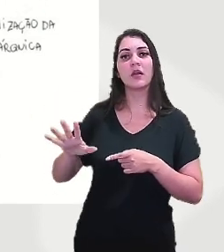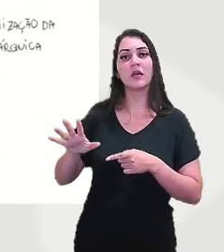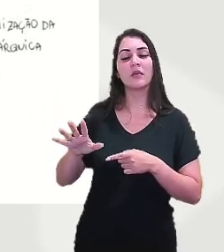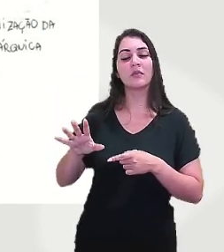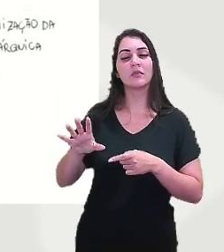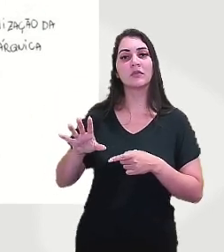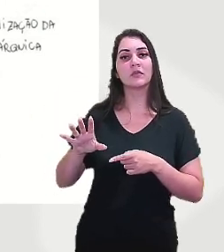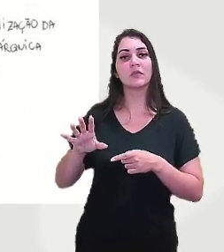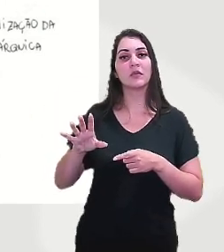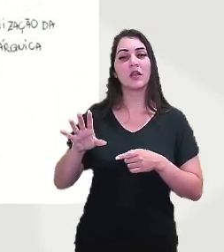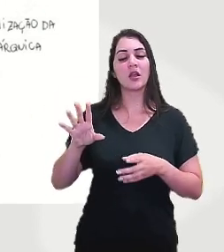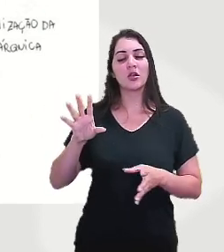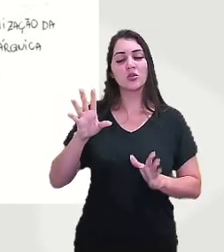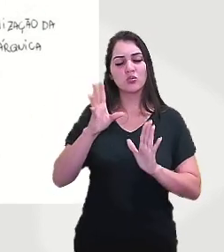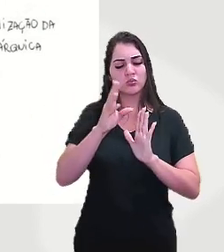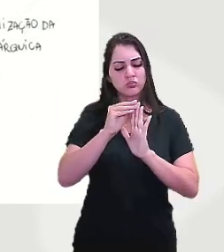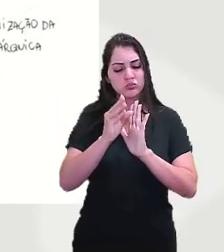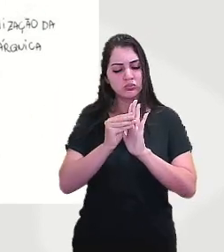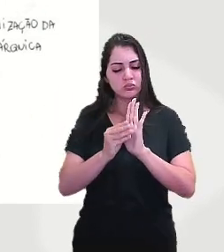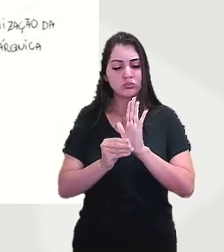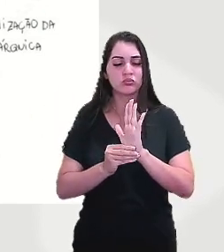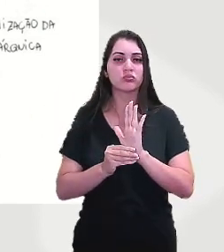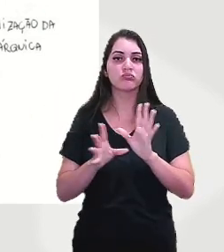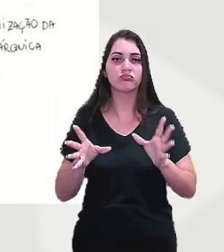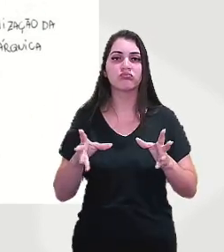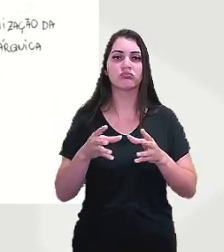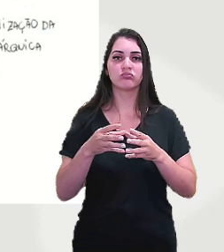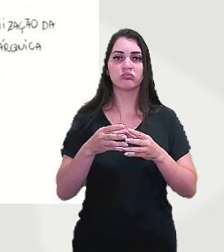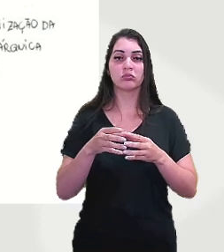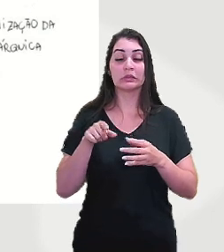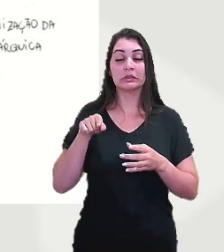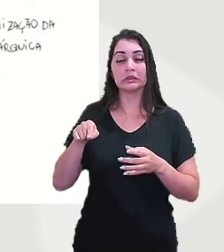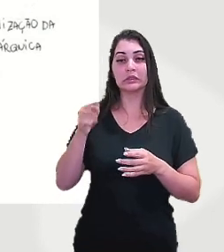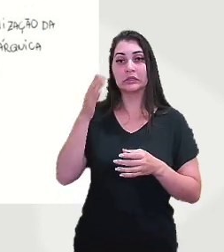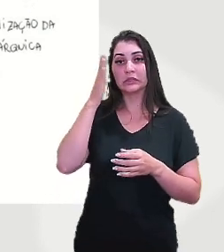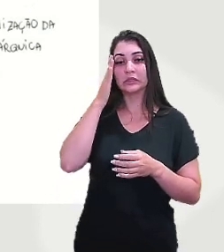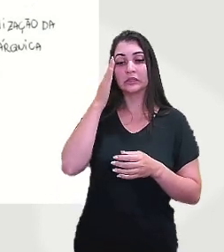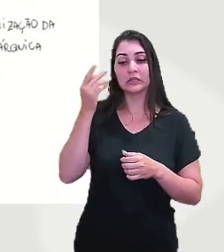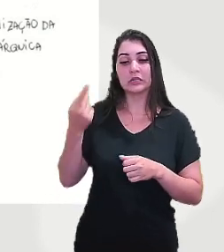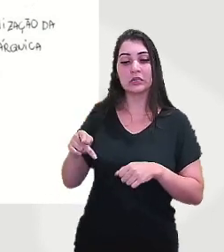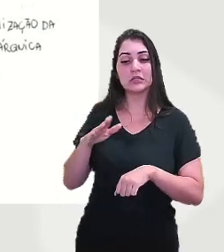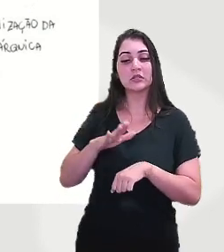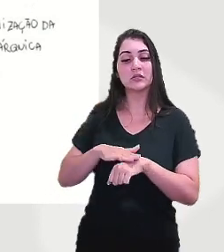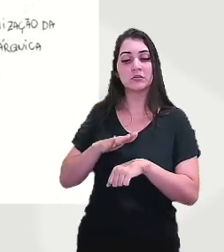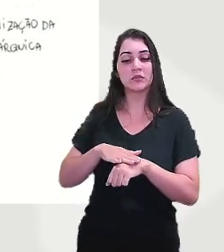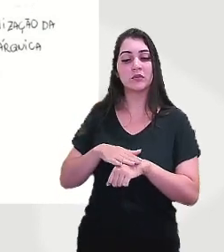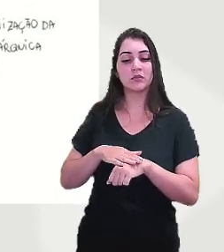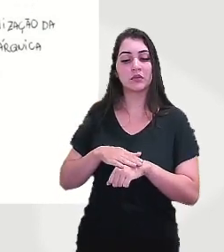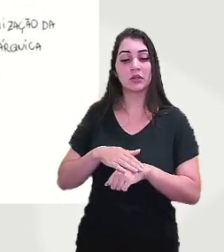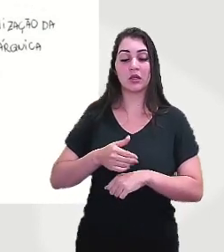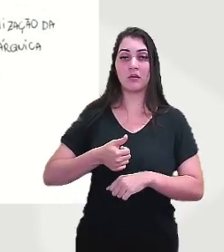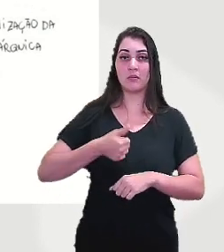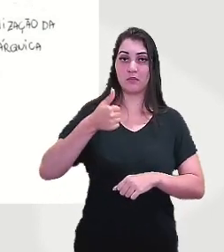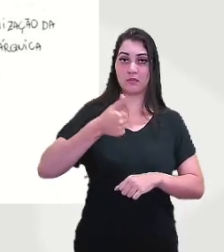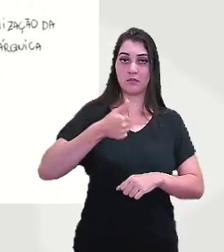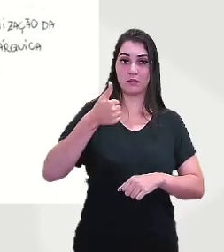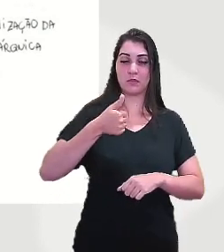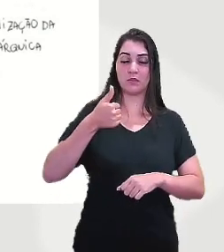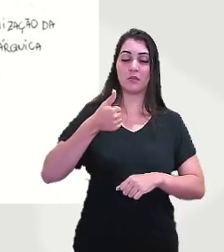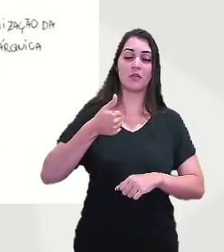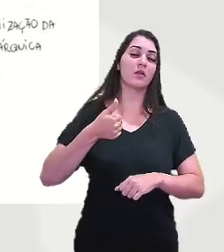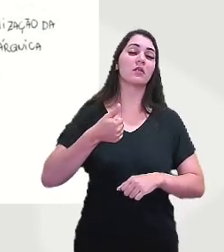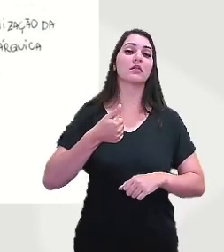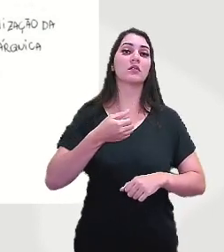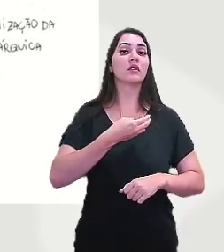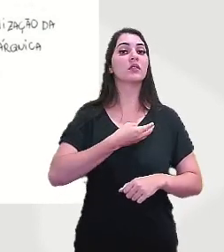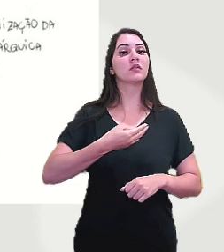completo para que a gente entenda esse momento aí. A Primeira República, que,